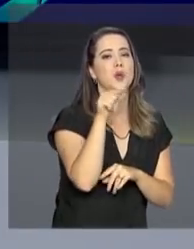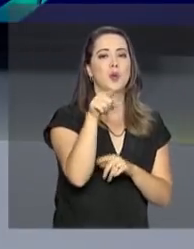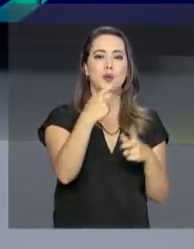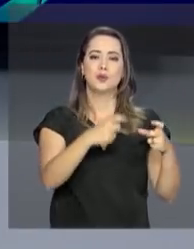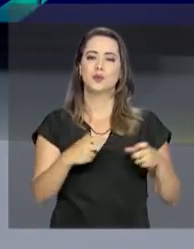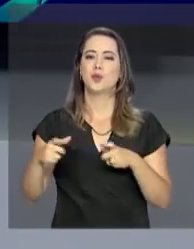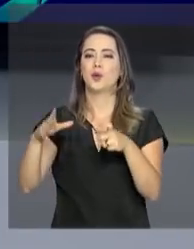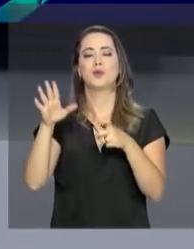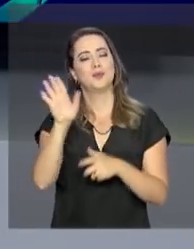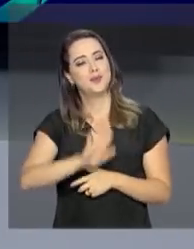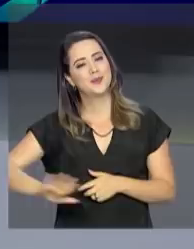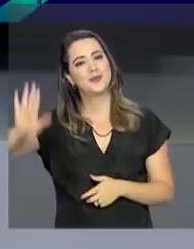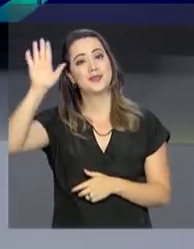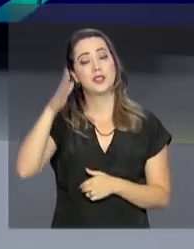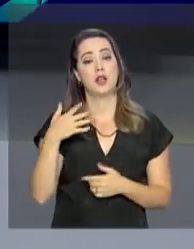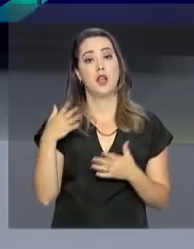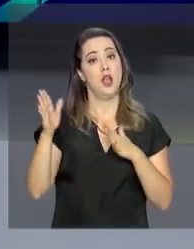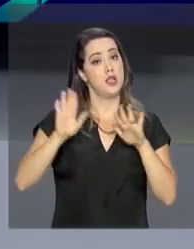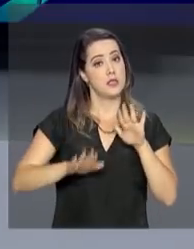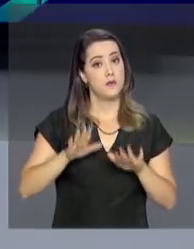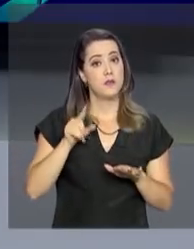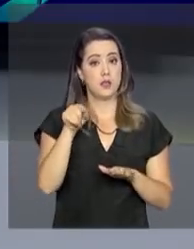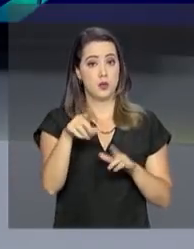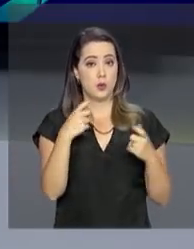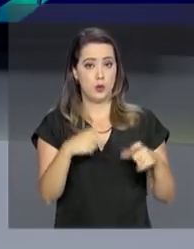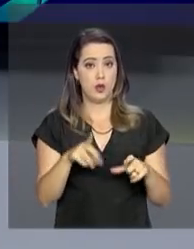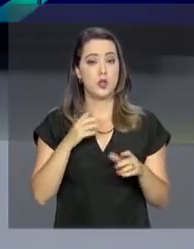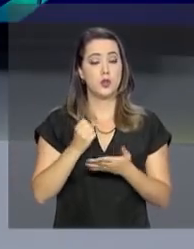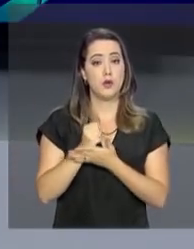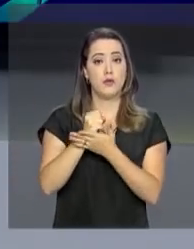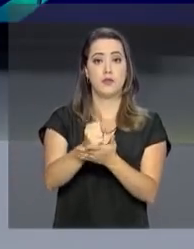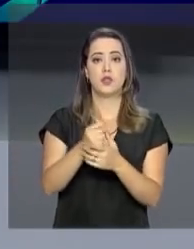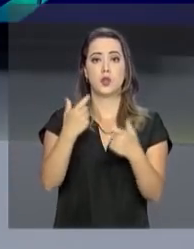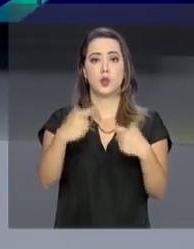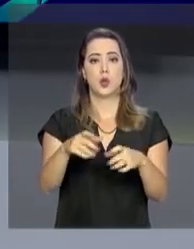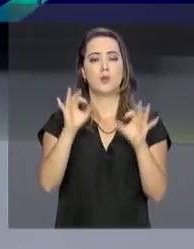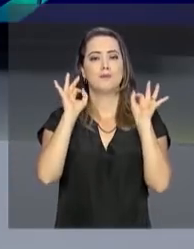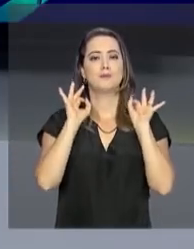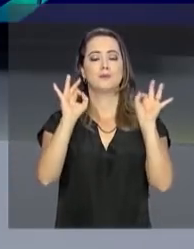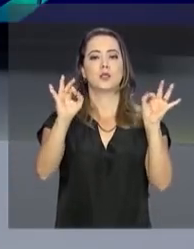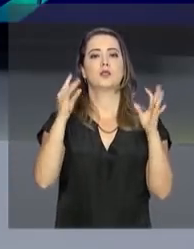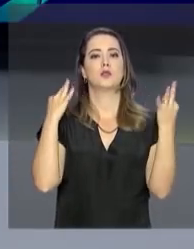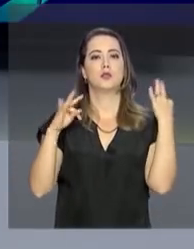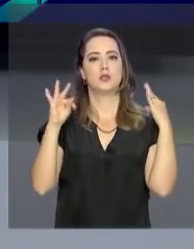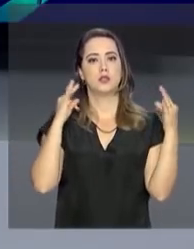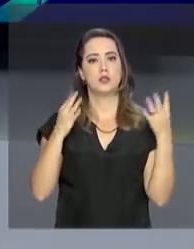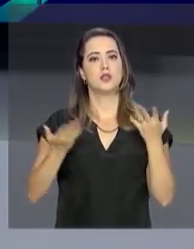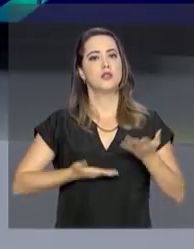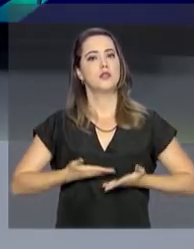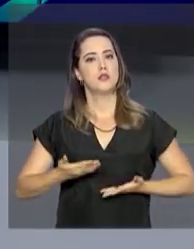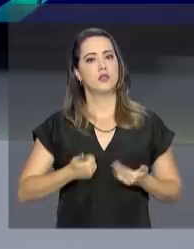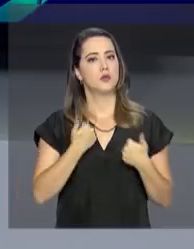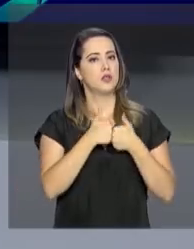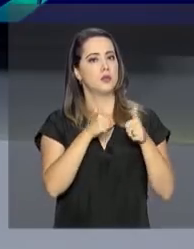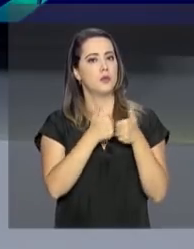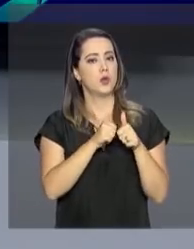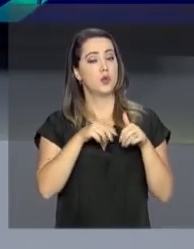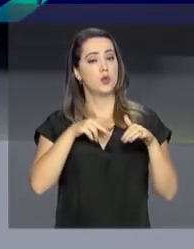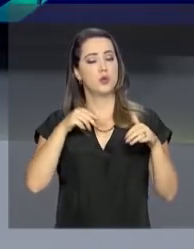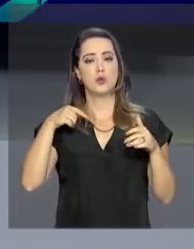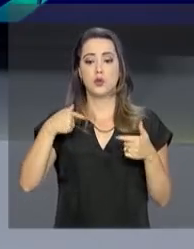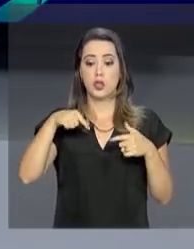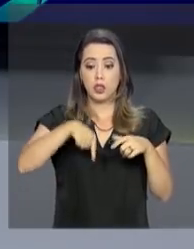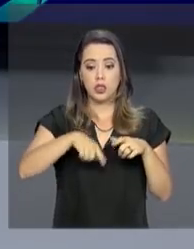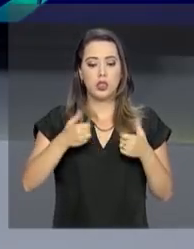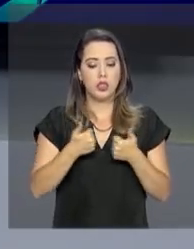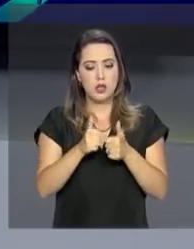parques nacionais do país. Alguns desses lugares já oferecem infraestrutura completa para o turista e serviços como transporte